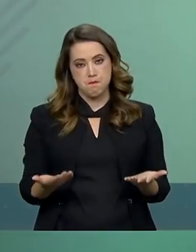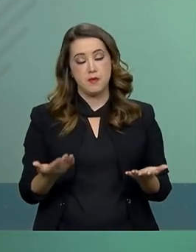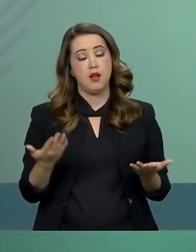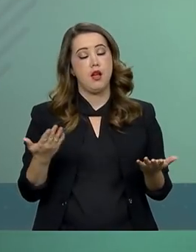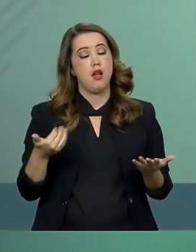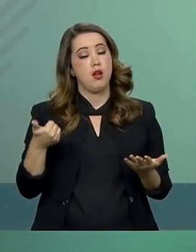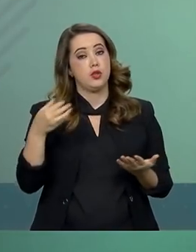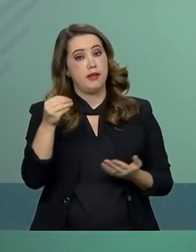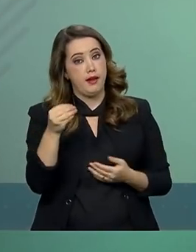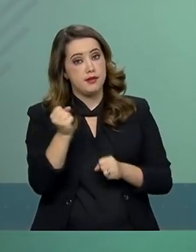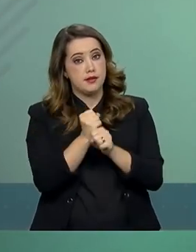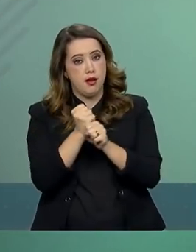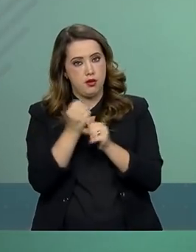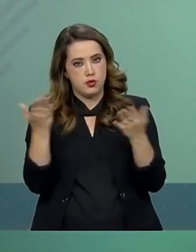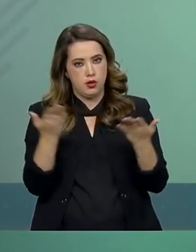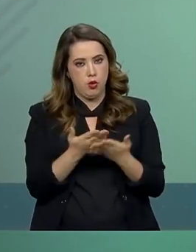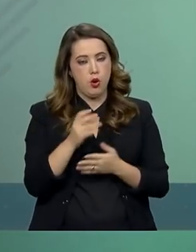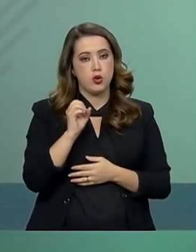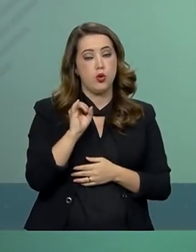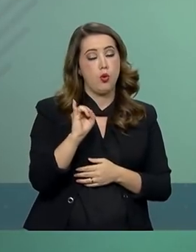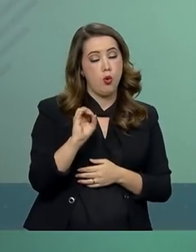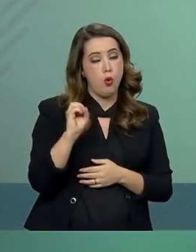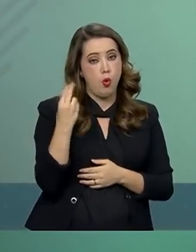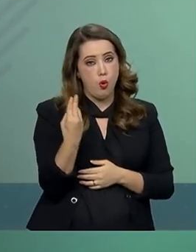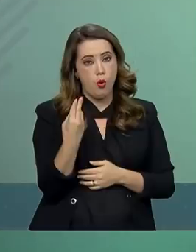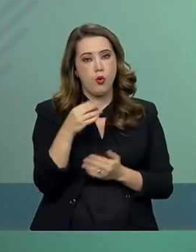,5 para 5. E, por fim,